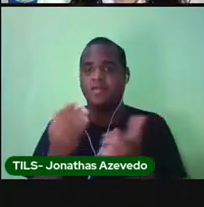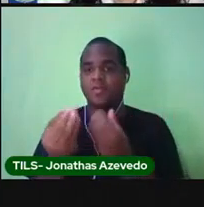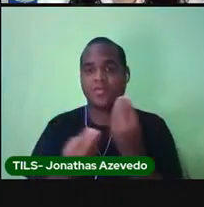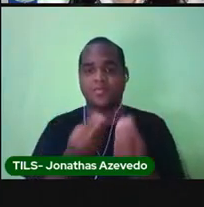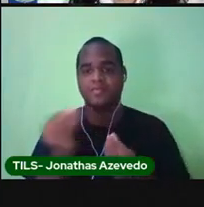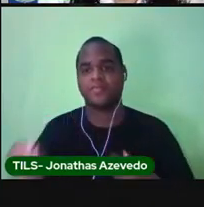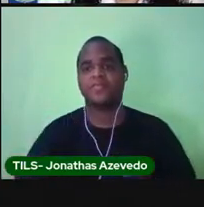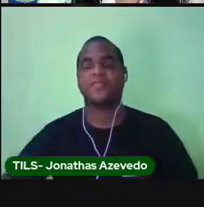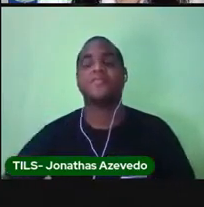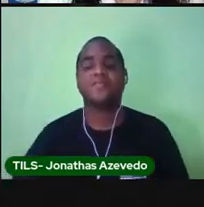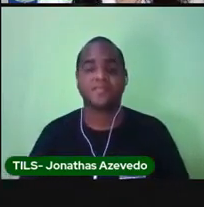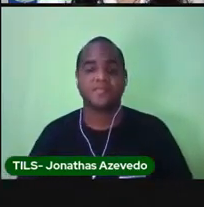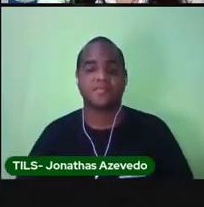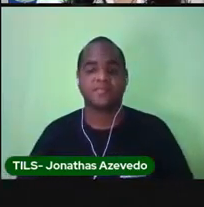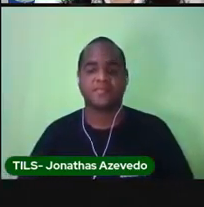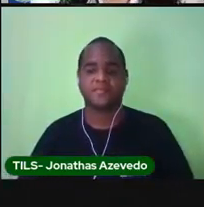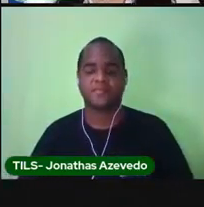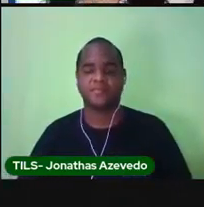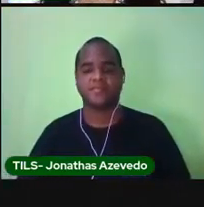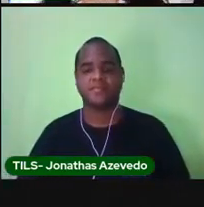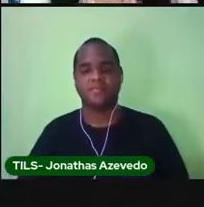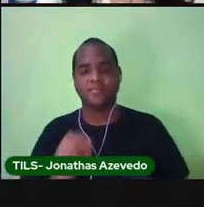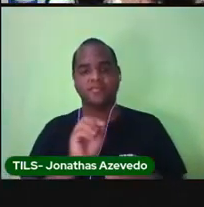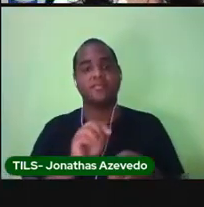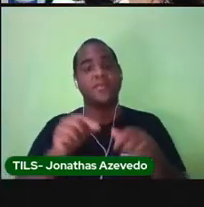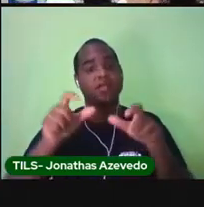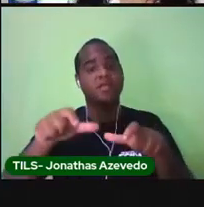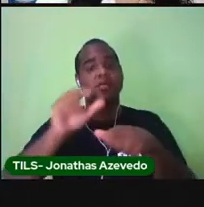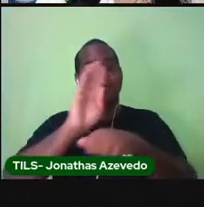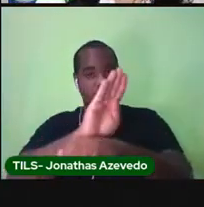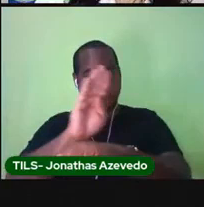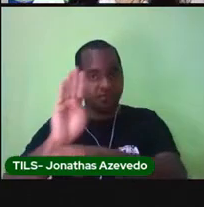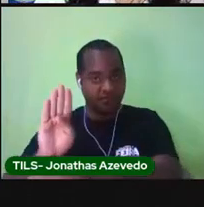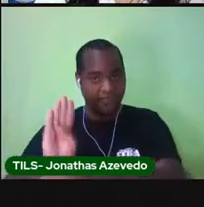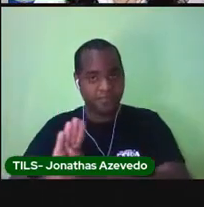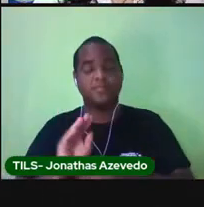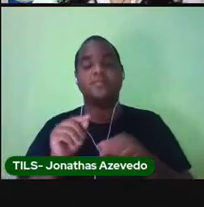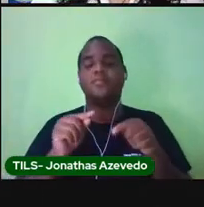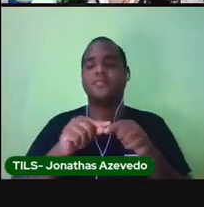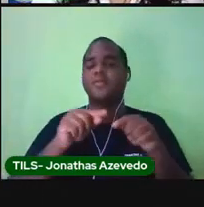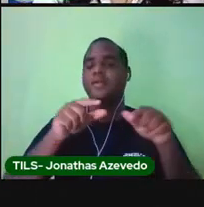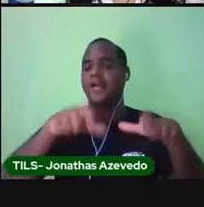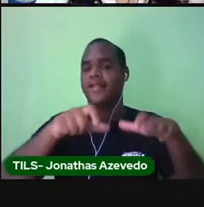O bairro residencial. Você imagina o que é um bairro residencial?